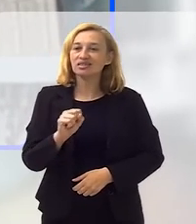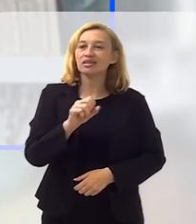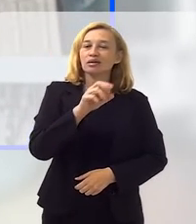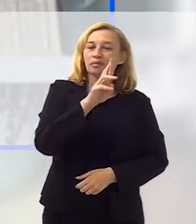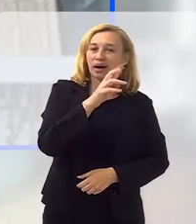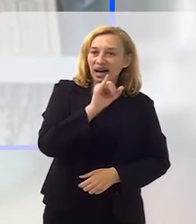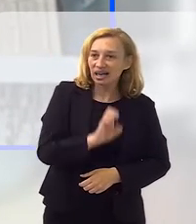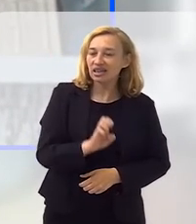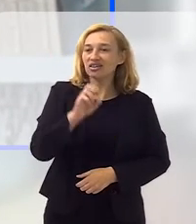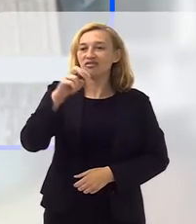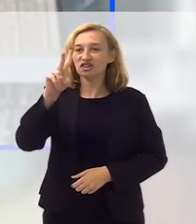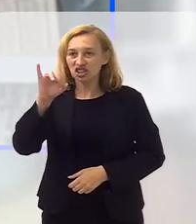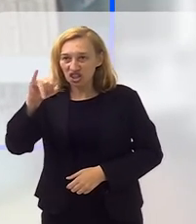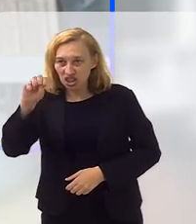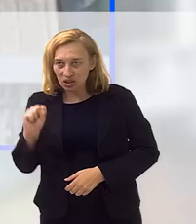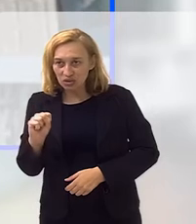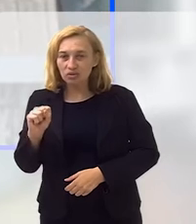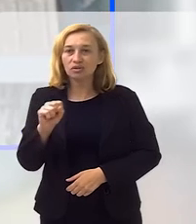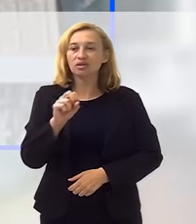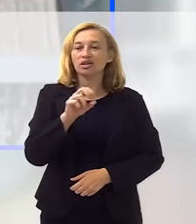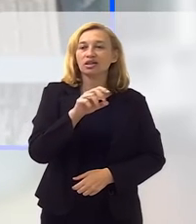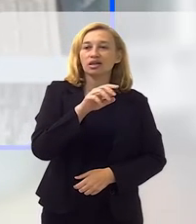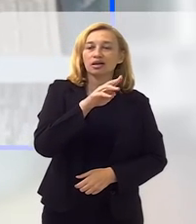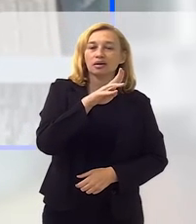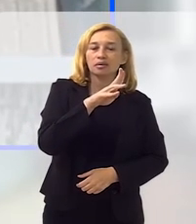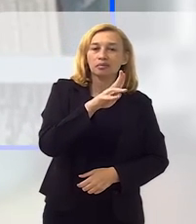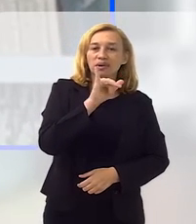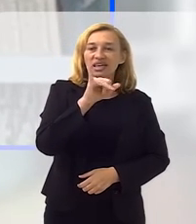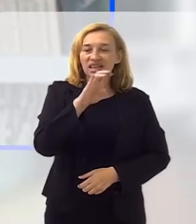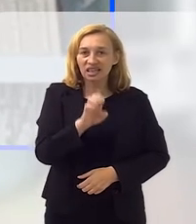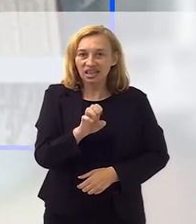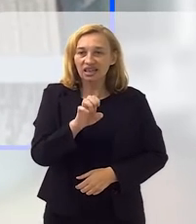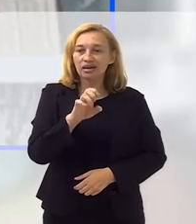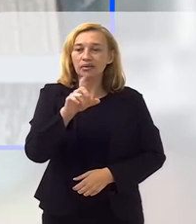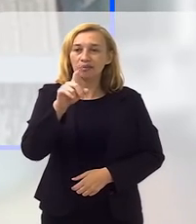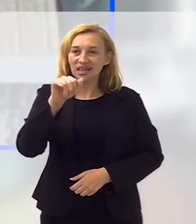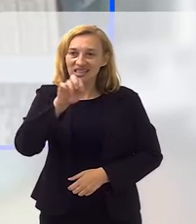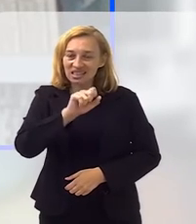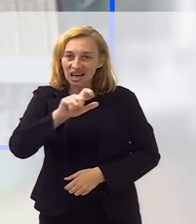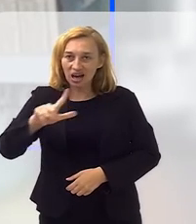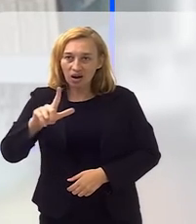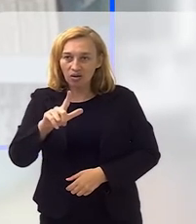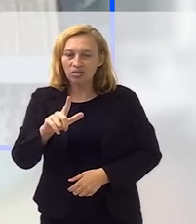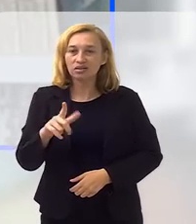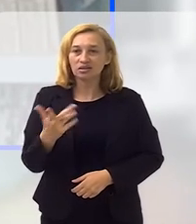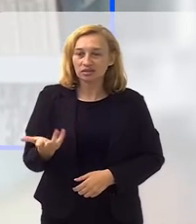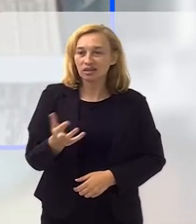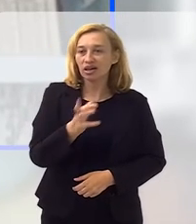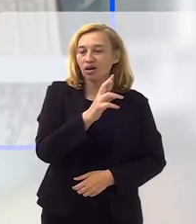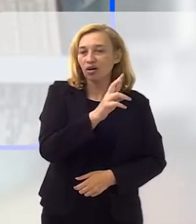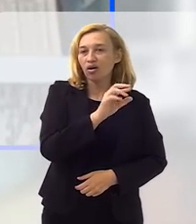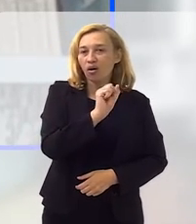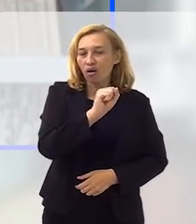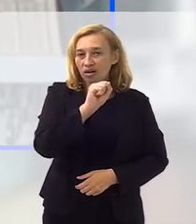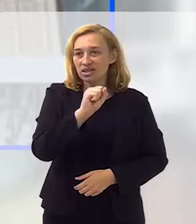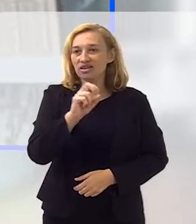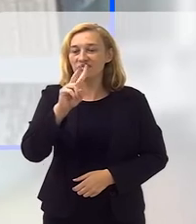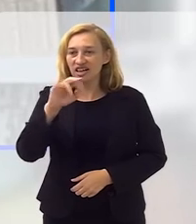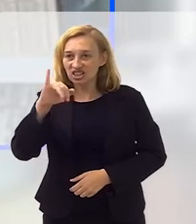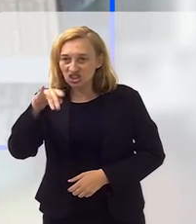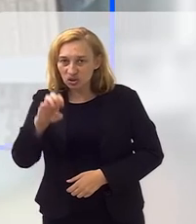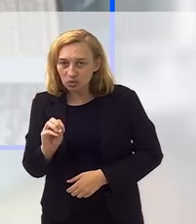Baden e Vinícius, Vinícius e Tom, Bidi e Marçal, sabe, são essas duplas, Noel Rosa e